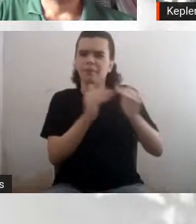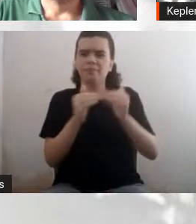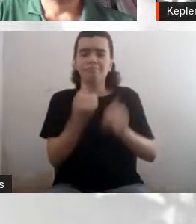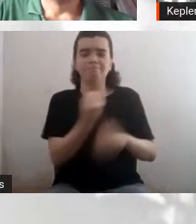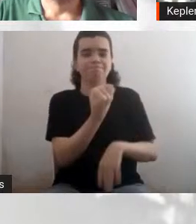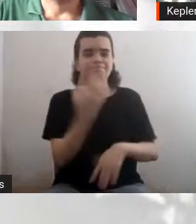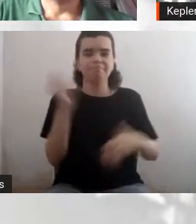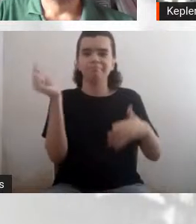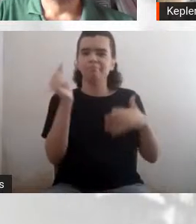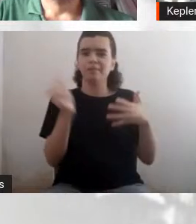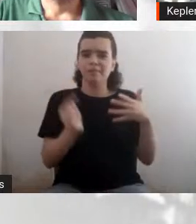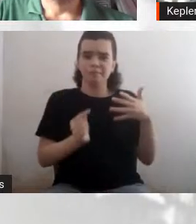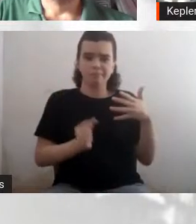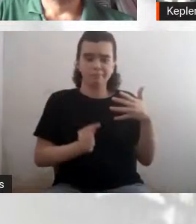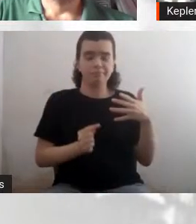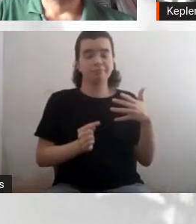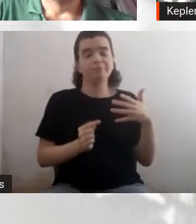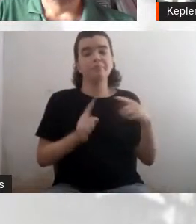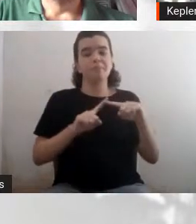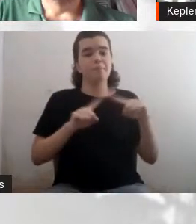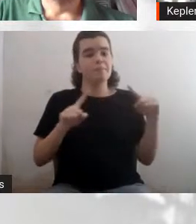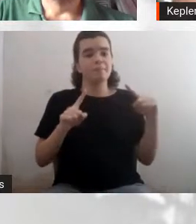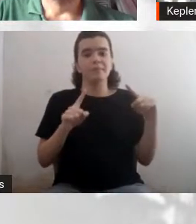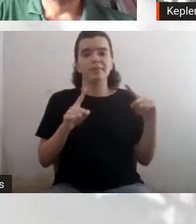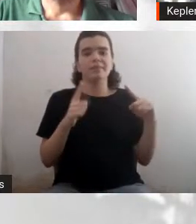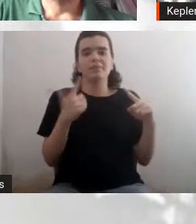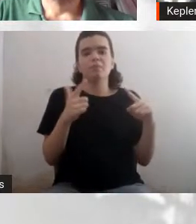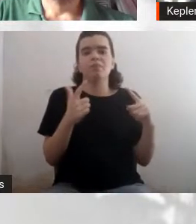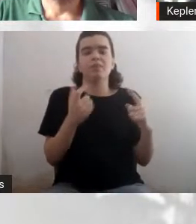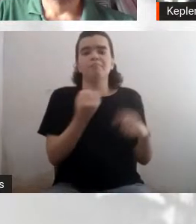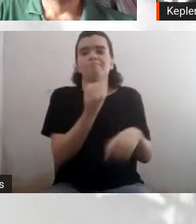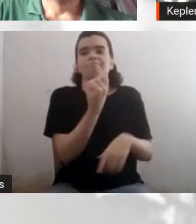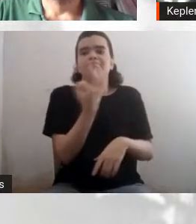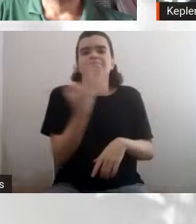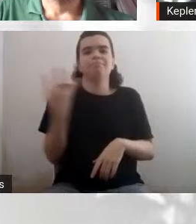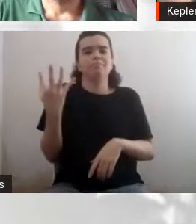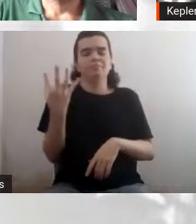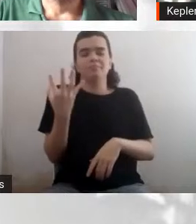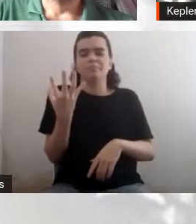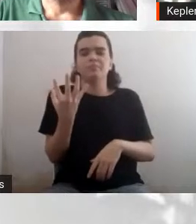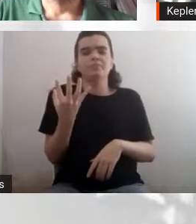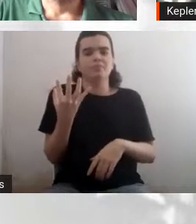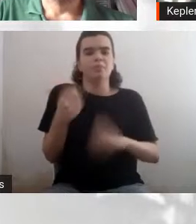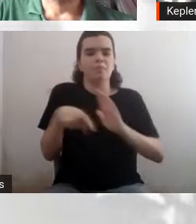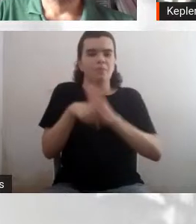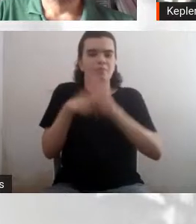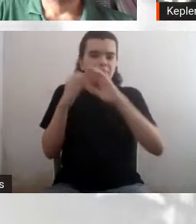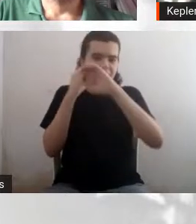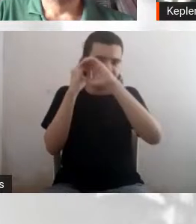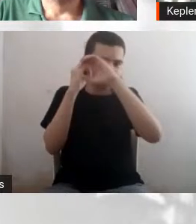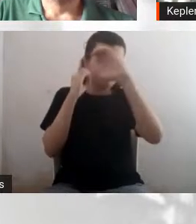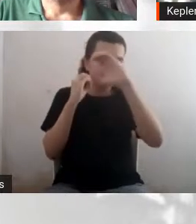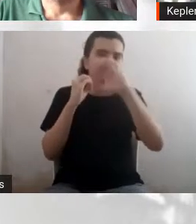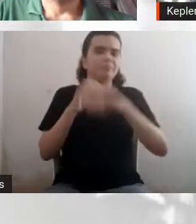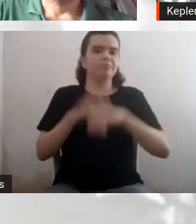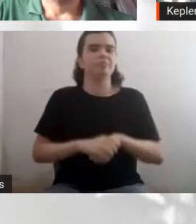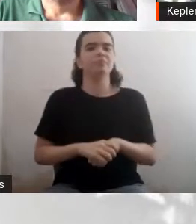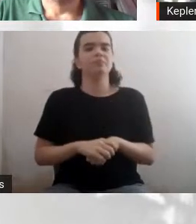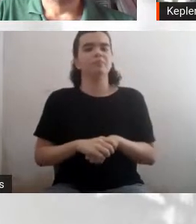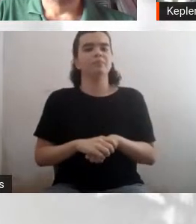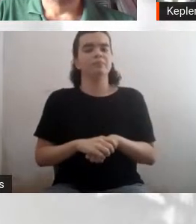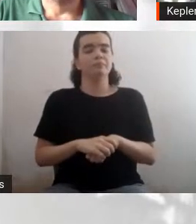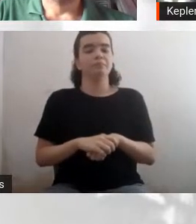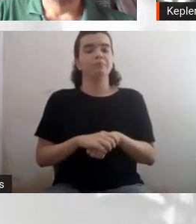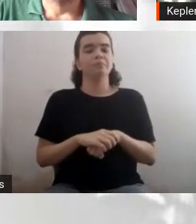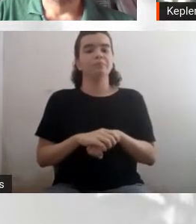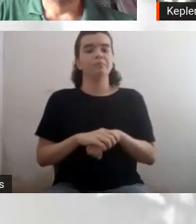pedido for aprovado, eles te mandam uma senha e a gente acessa pelo computador, com um programa especial, para que outra pessoa